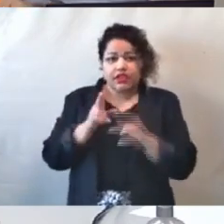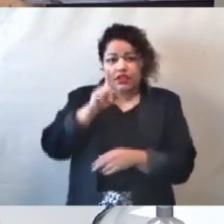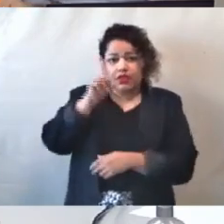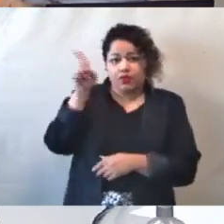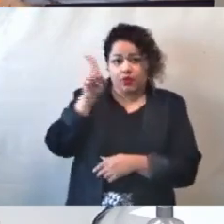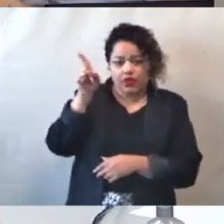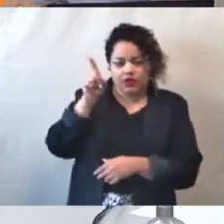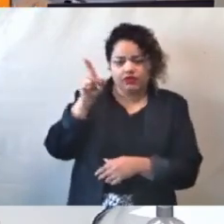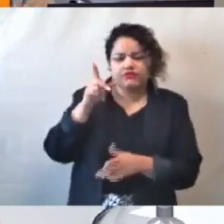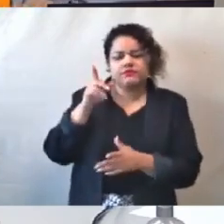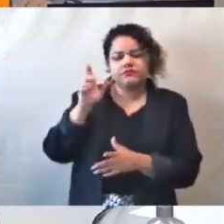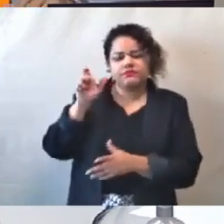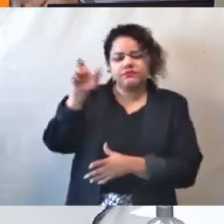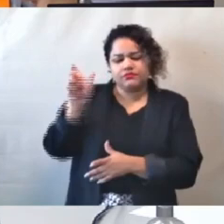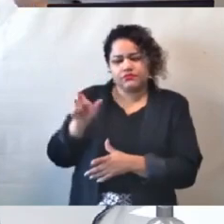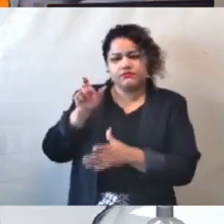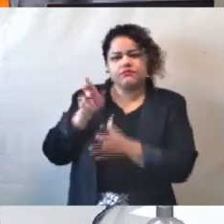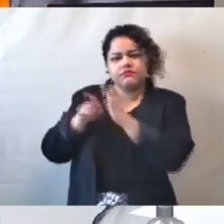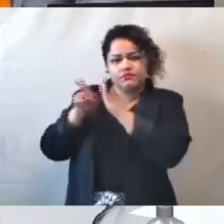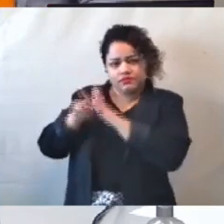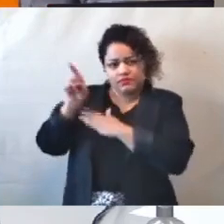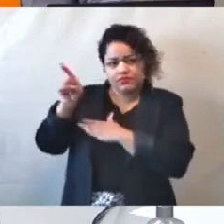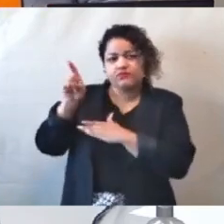pela faculdade legal de permanecer em silêncio.